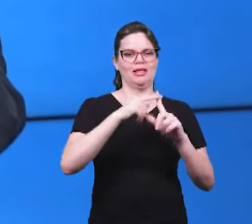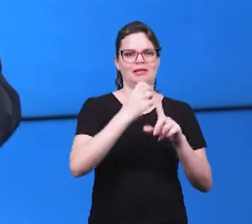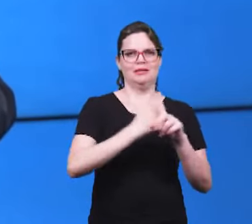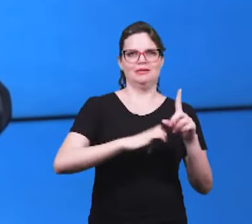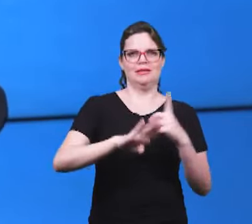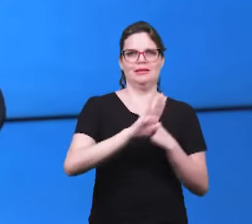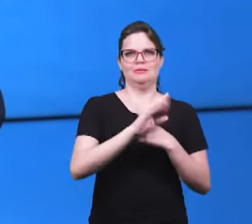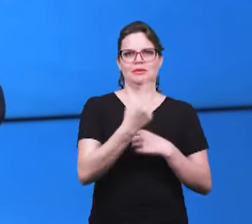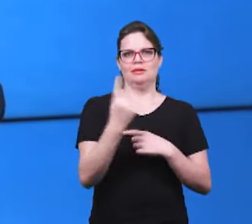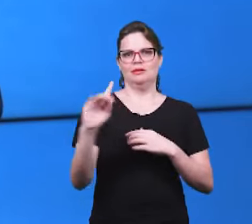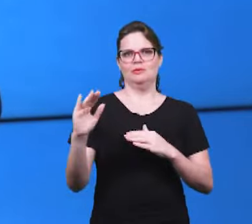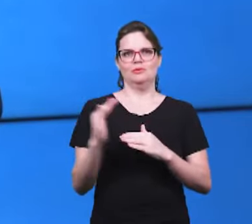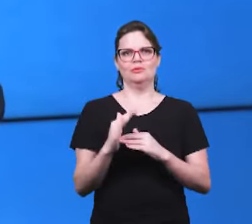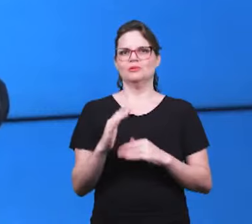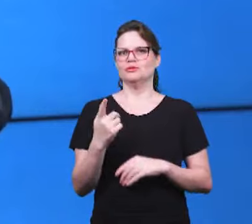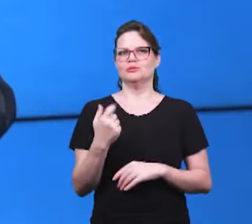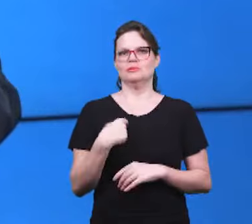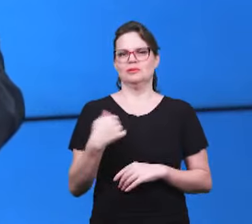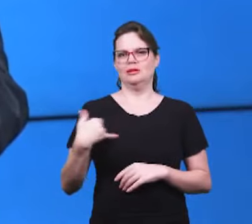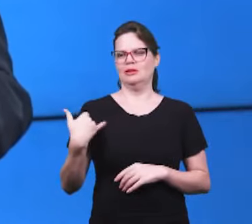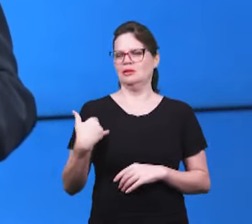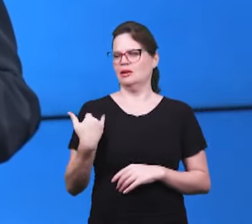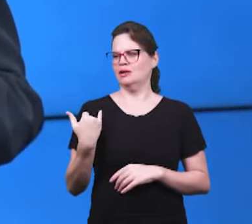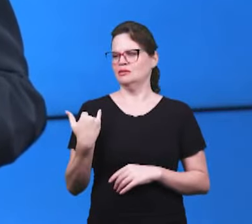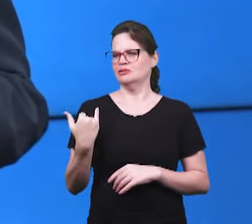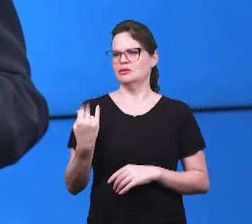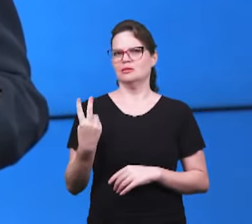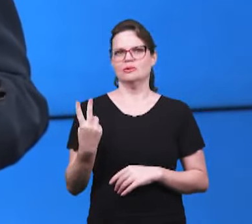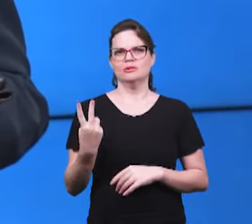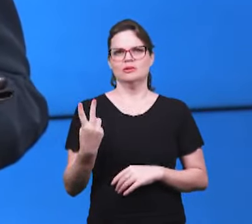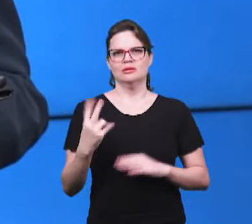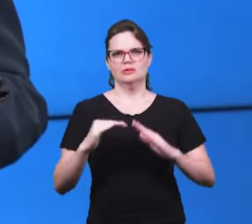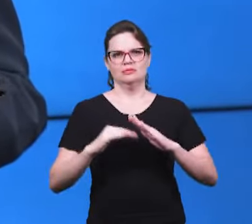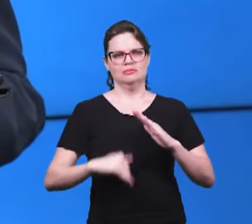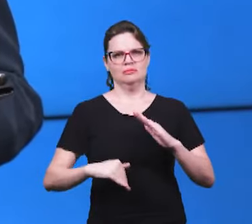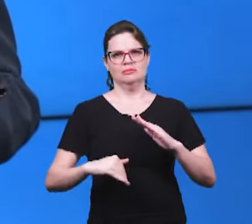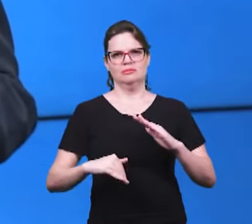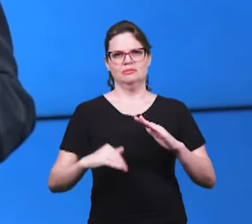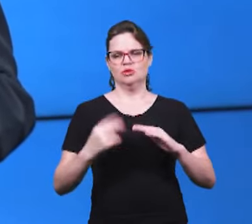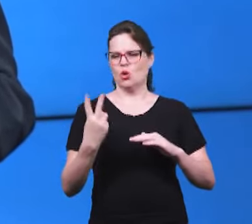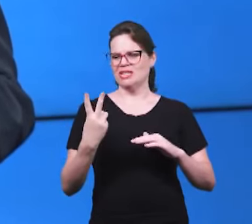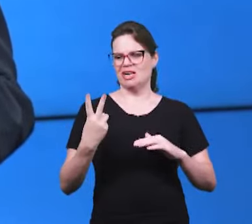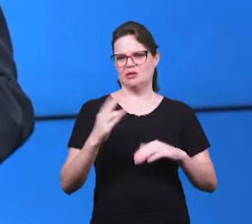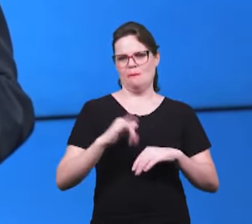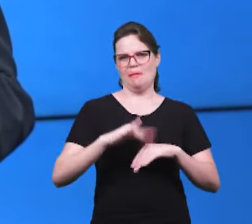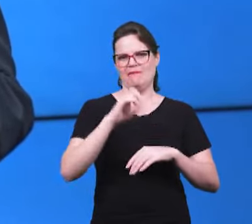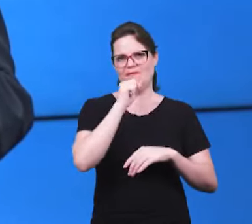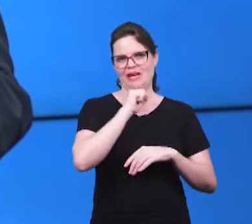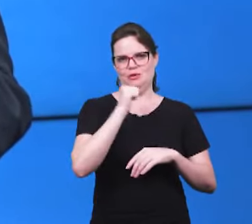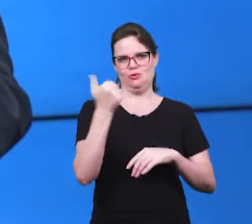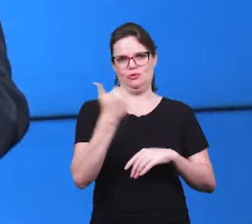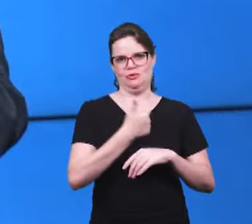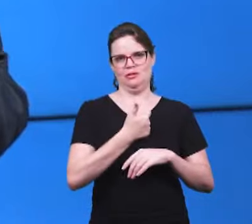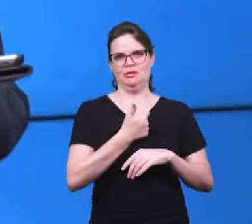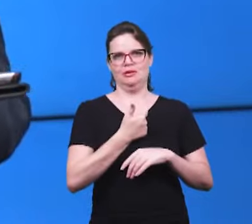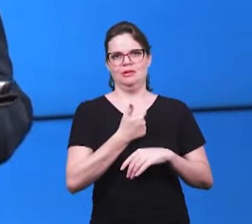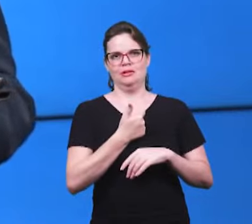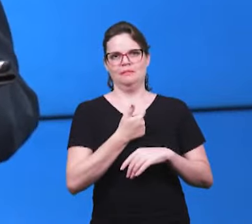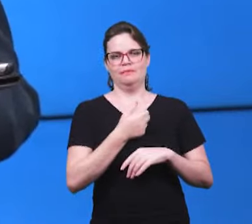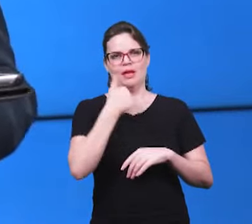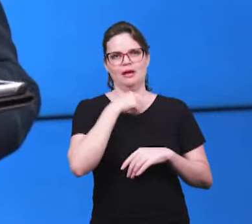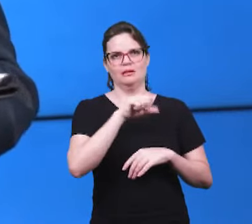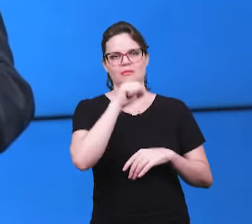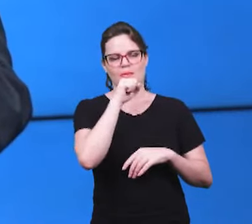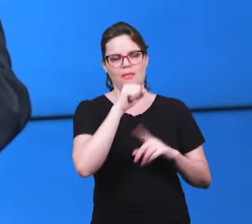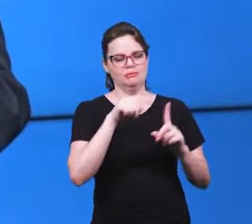velhos e o último que tinha 2 anos 2 anos abaixo acima de mim e ele então me deixou na vez